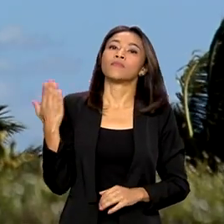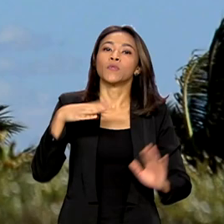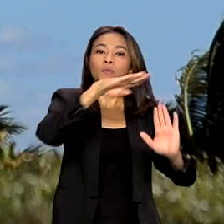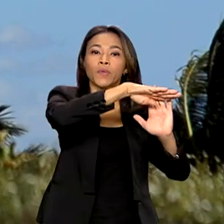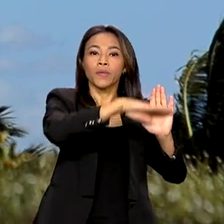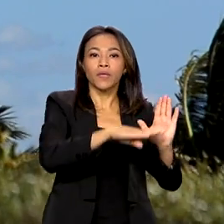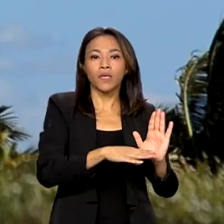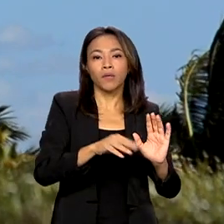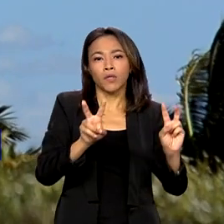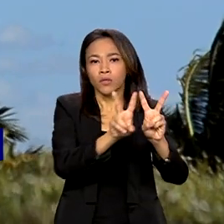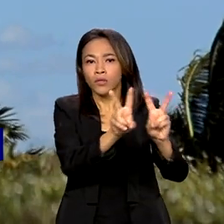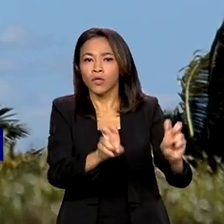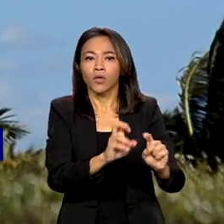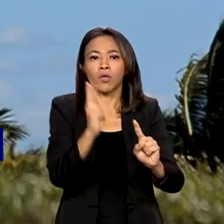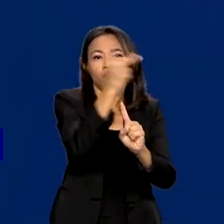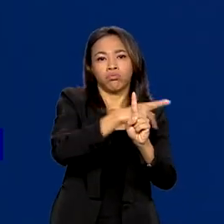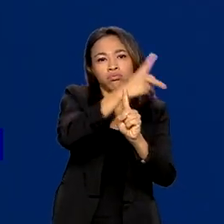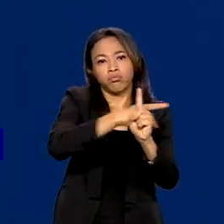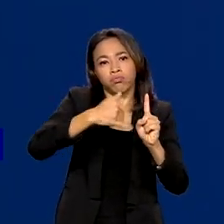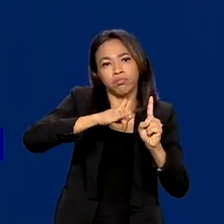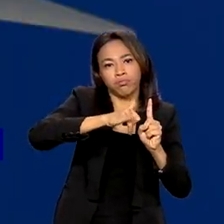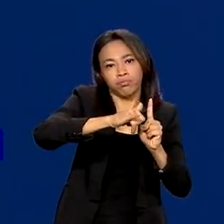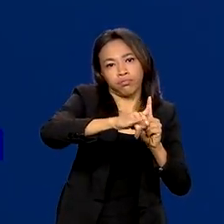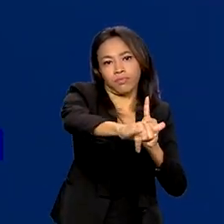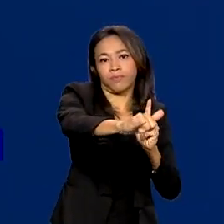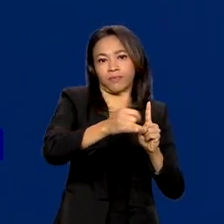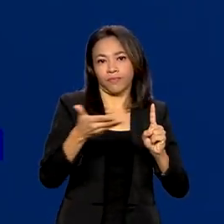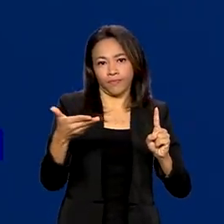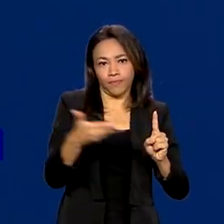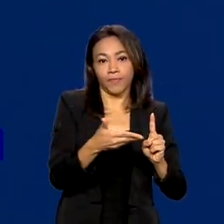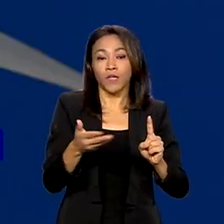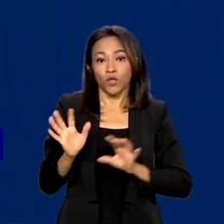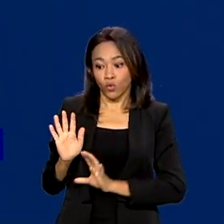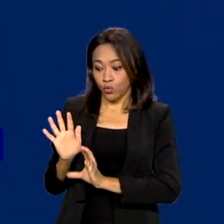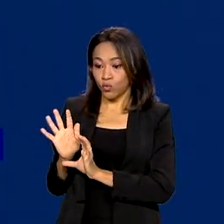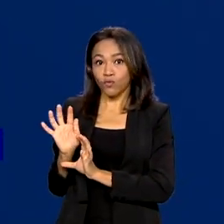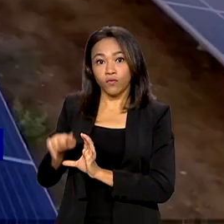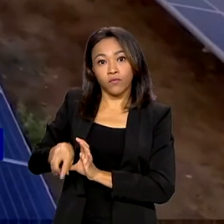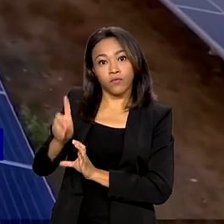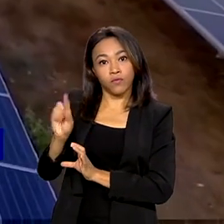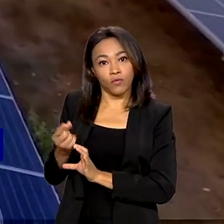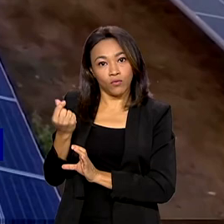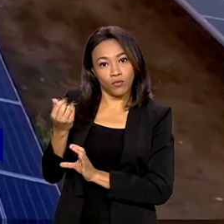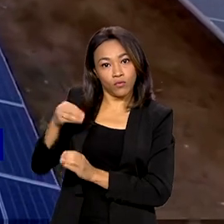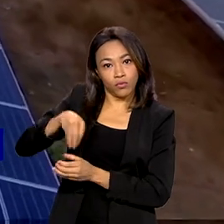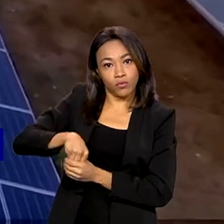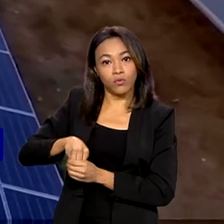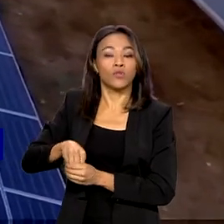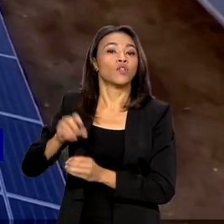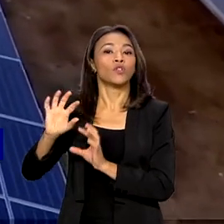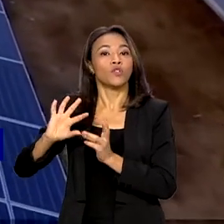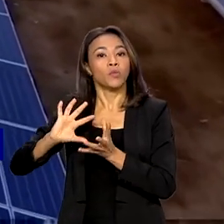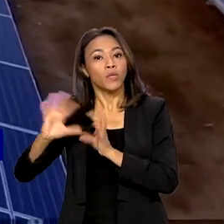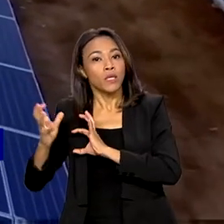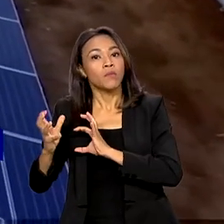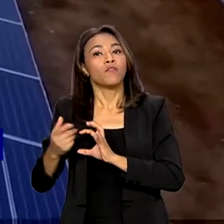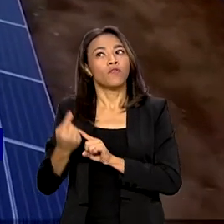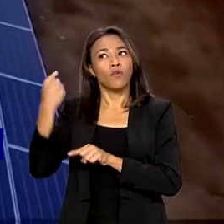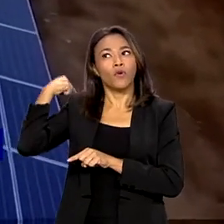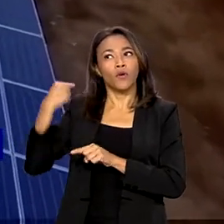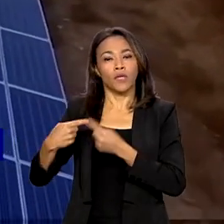integração de energia renovável dos fundos de investimento climáticos foi lançado em 2021